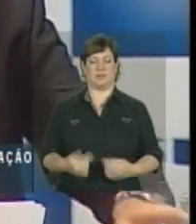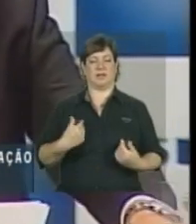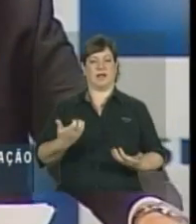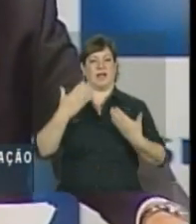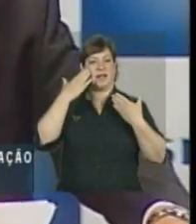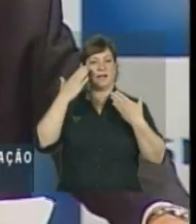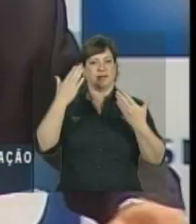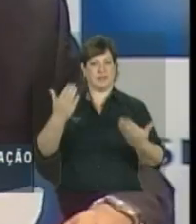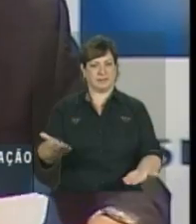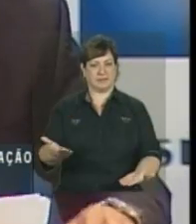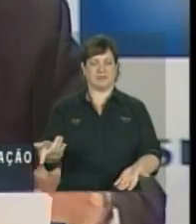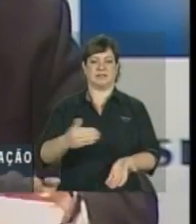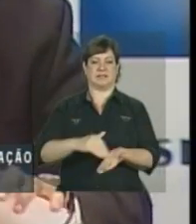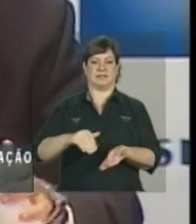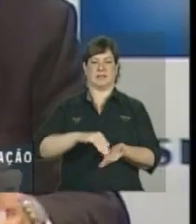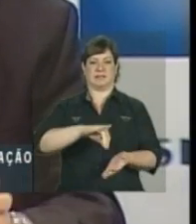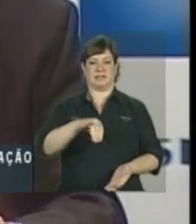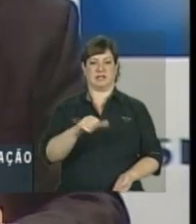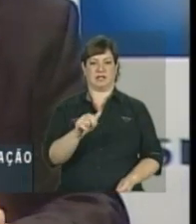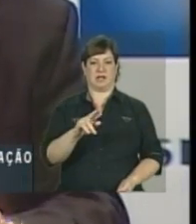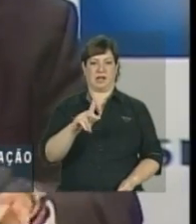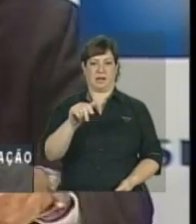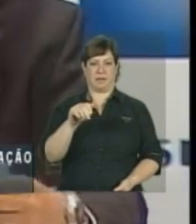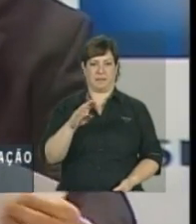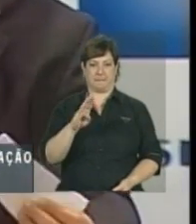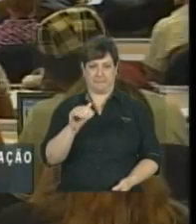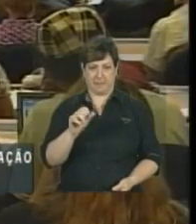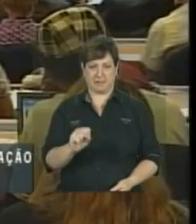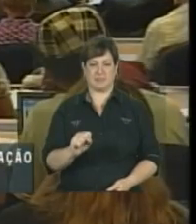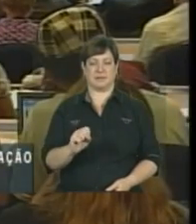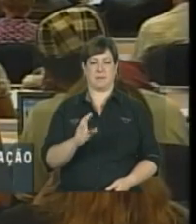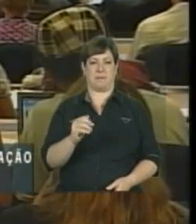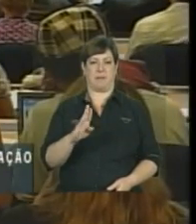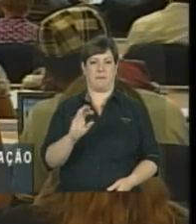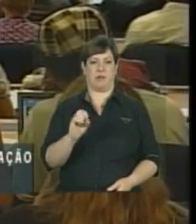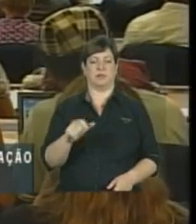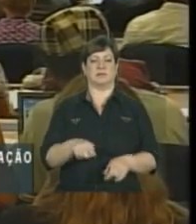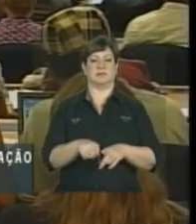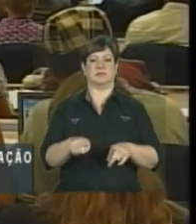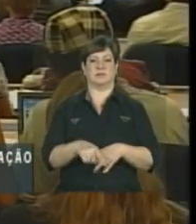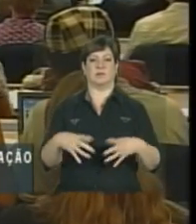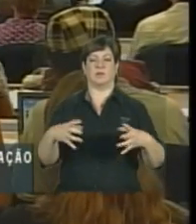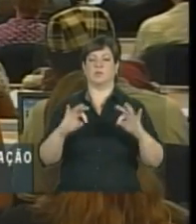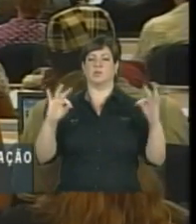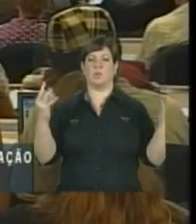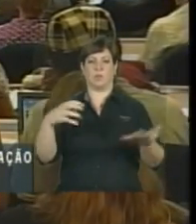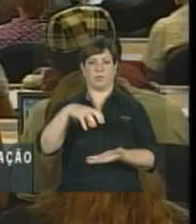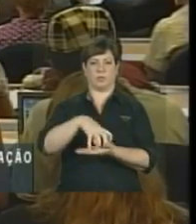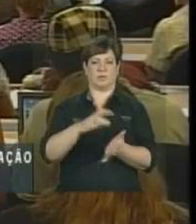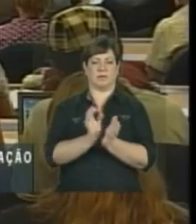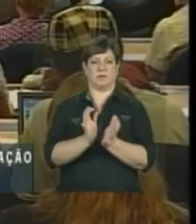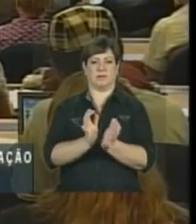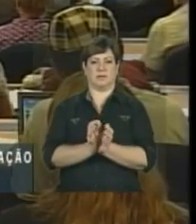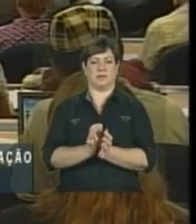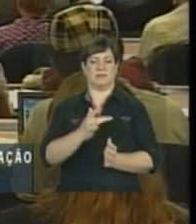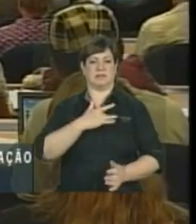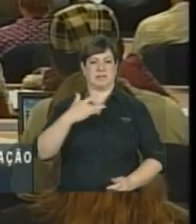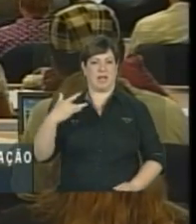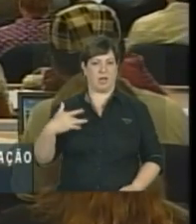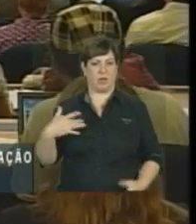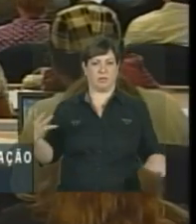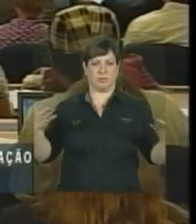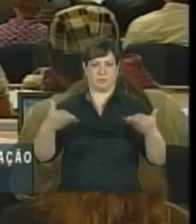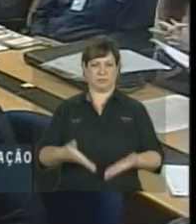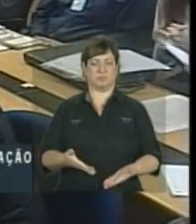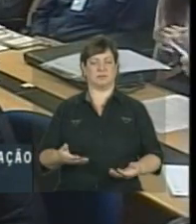agradecer o secretário Jabras Barbosa e toda a equipe da Secretaria de Vigilância e Saúde, a equipe da Secretaria de Atenção à Saúde,